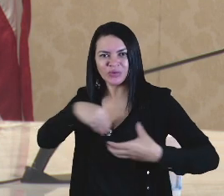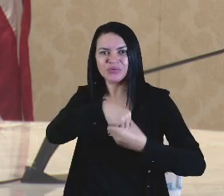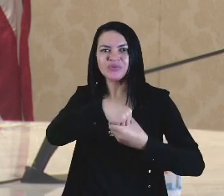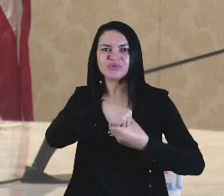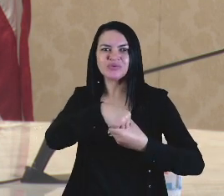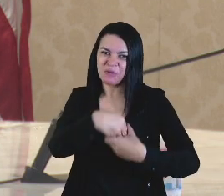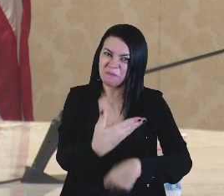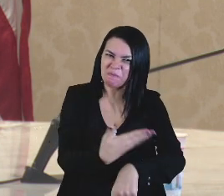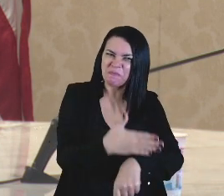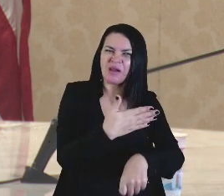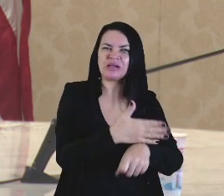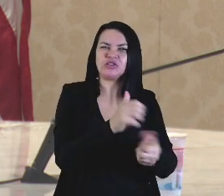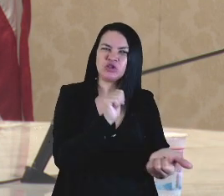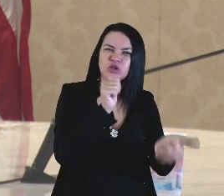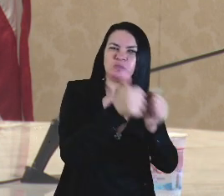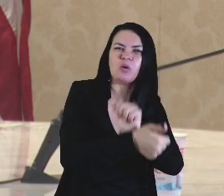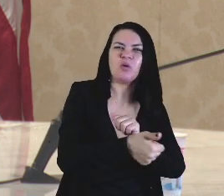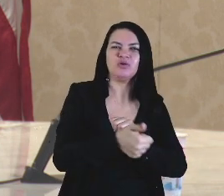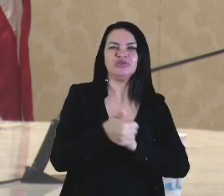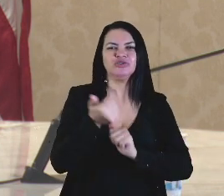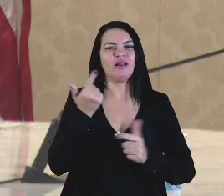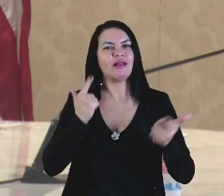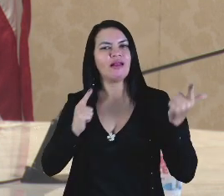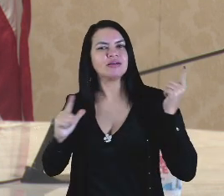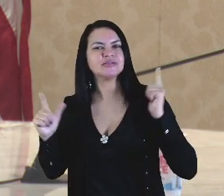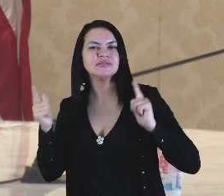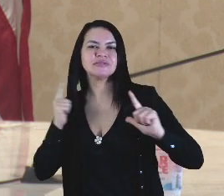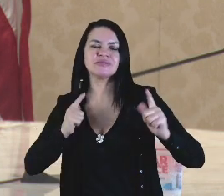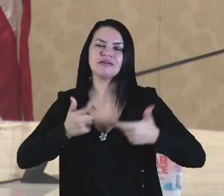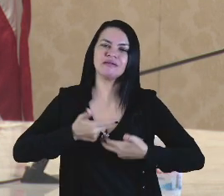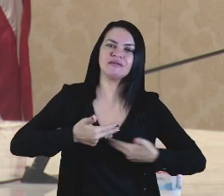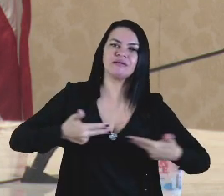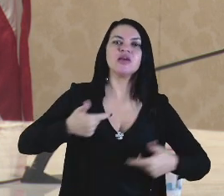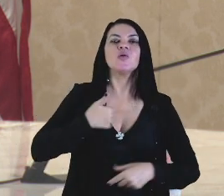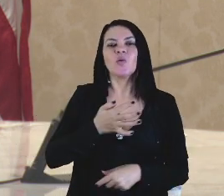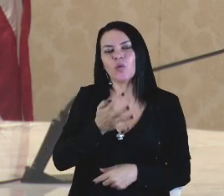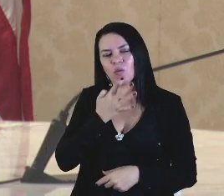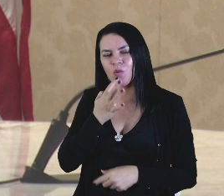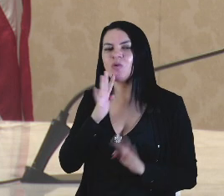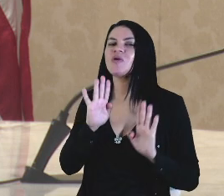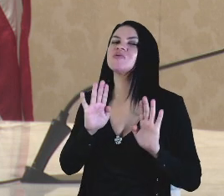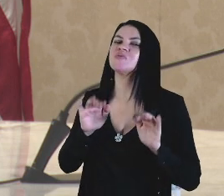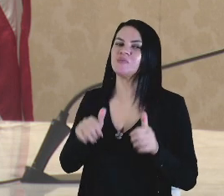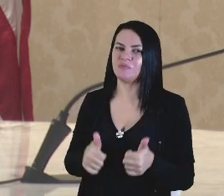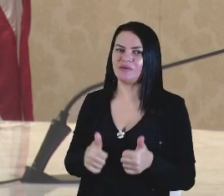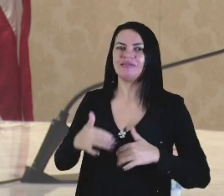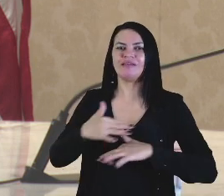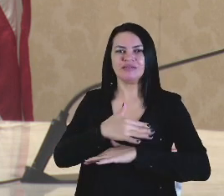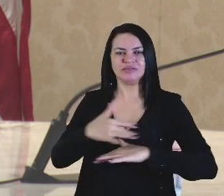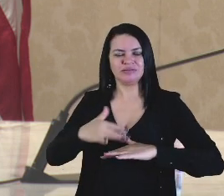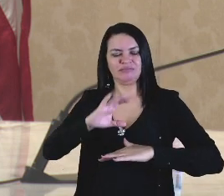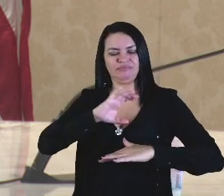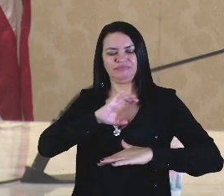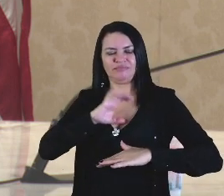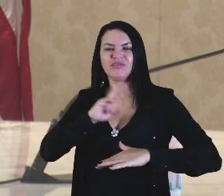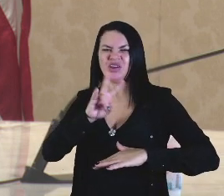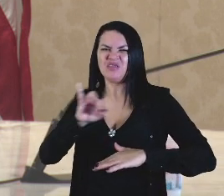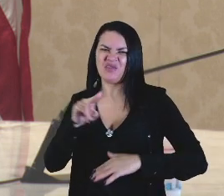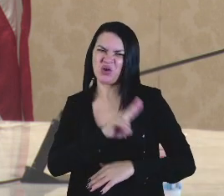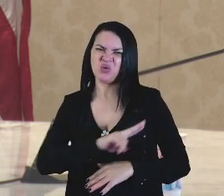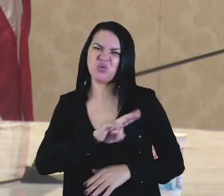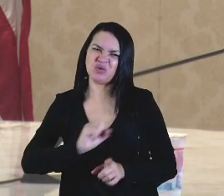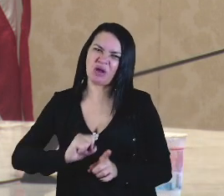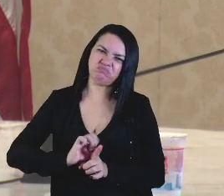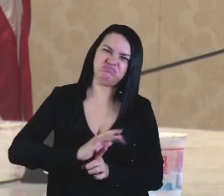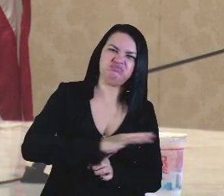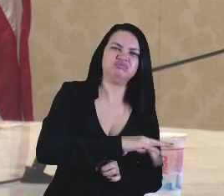de prática, de esporte, de lazer, que eu conheço tão bem a cidade de Caxias e sei que serão largamente utilizadas. E